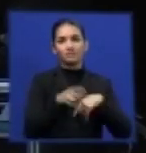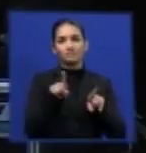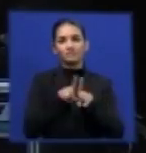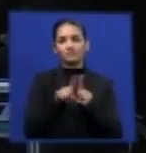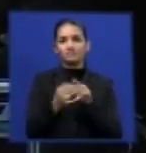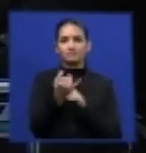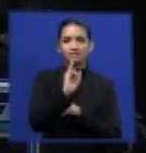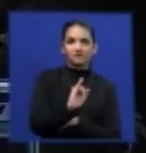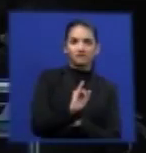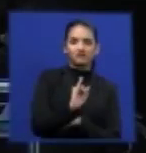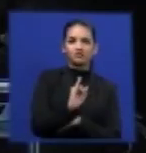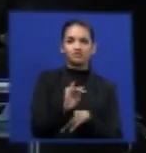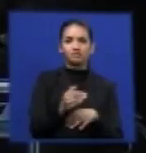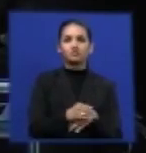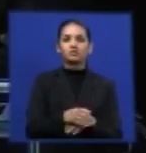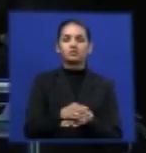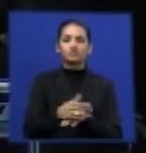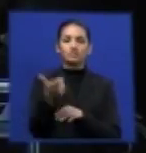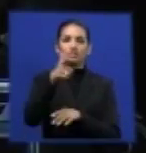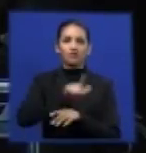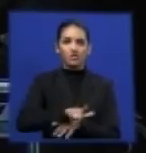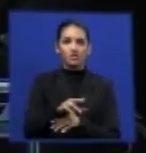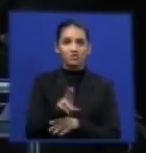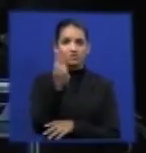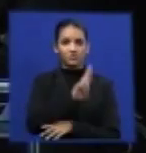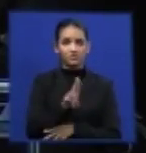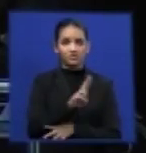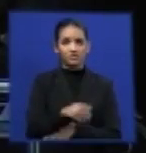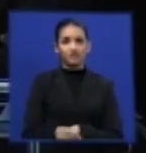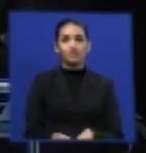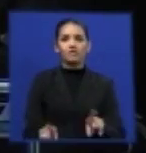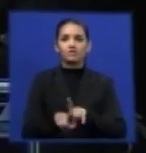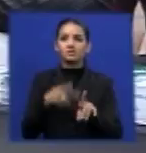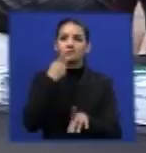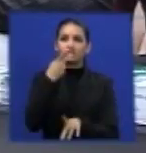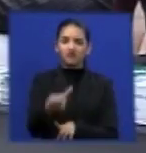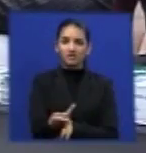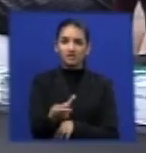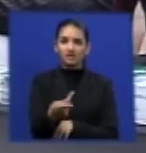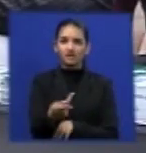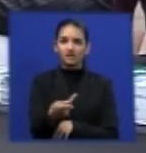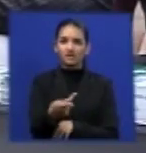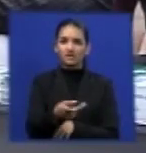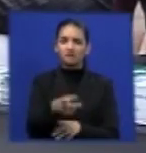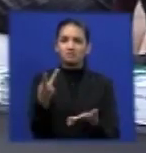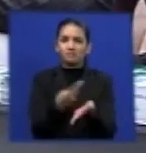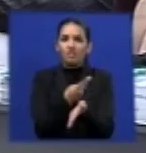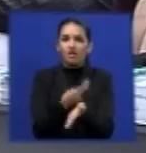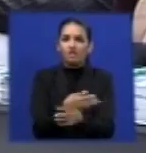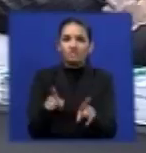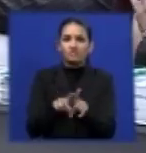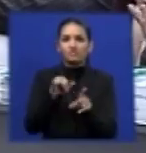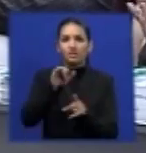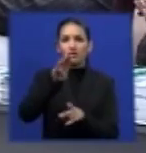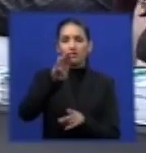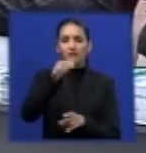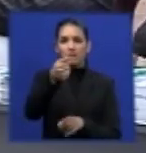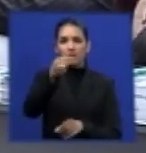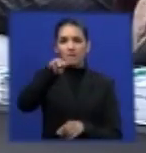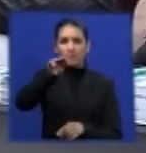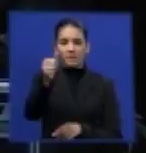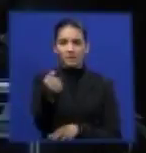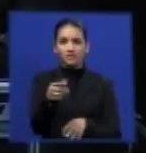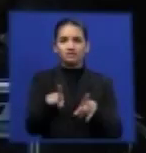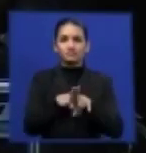vou tratar agora do mito criado pelo IBAMA com relação às seguintes alegações